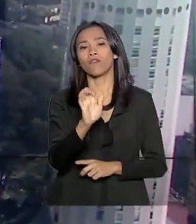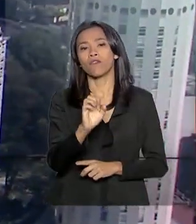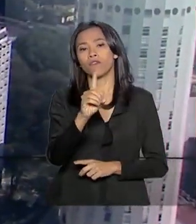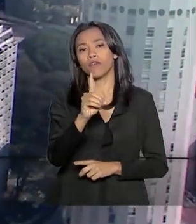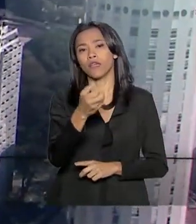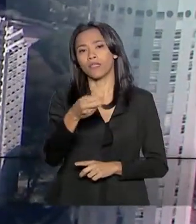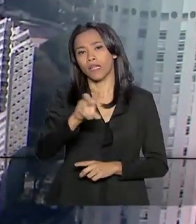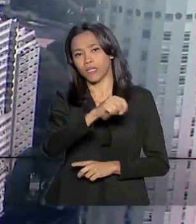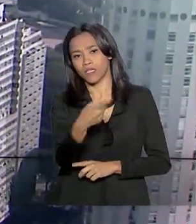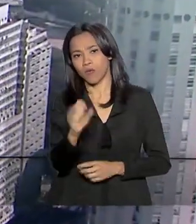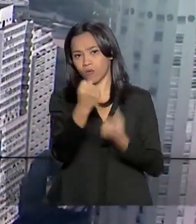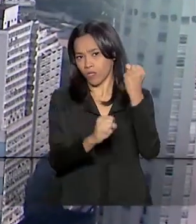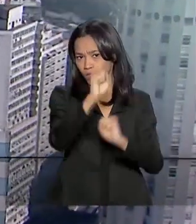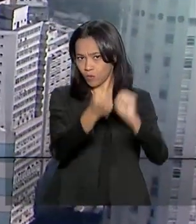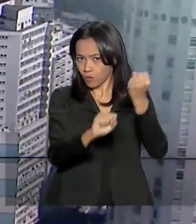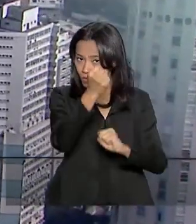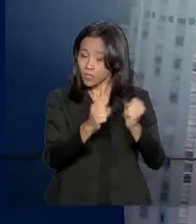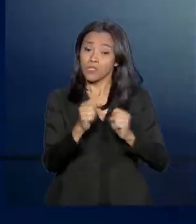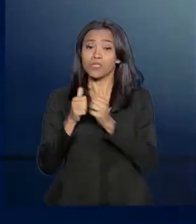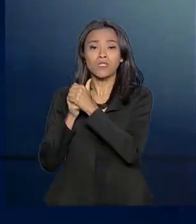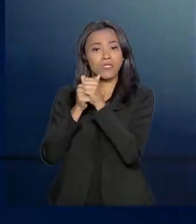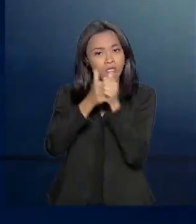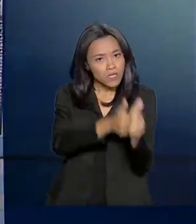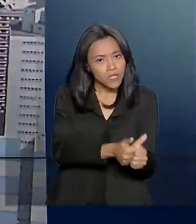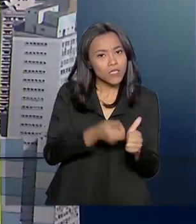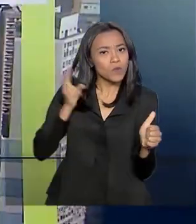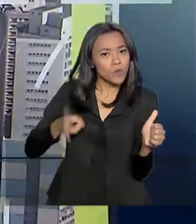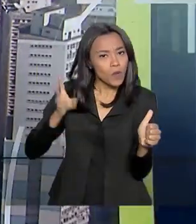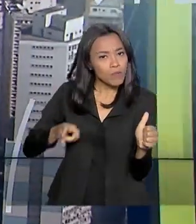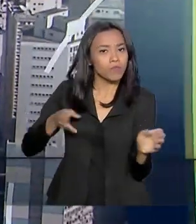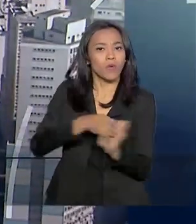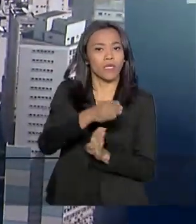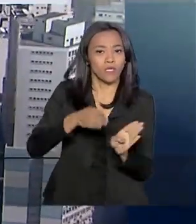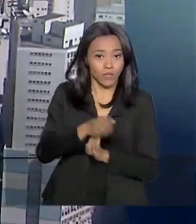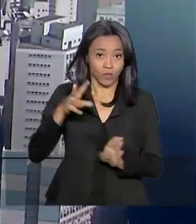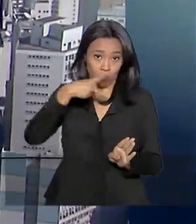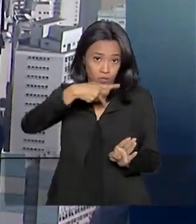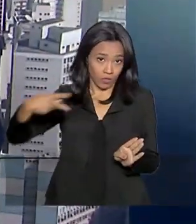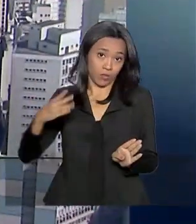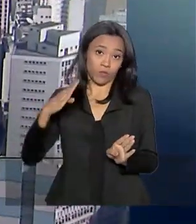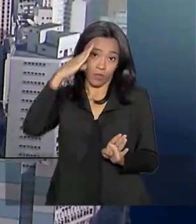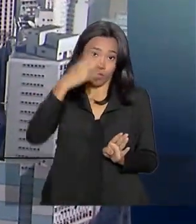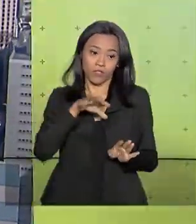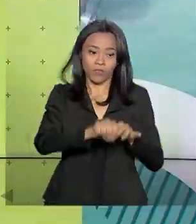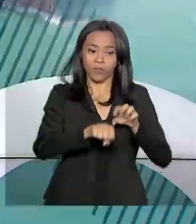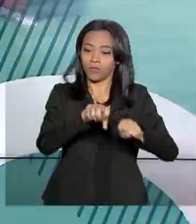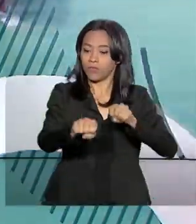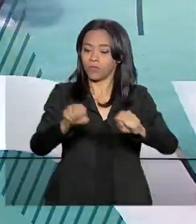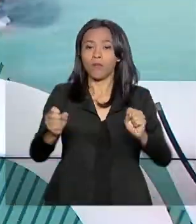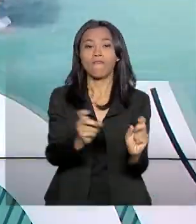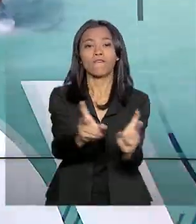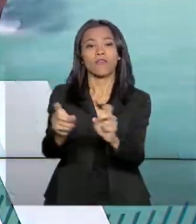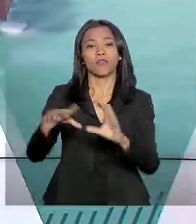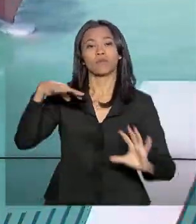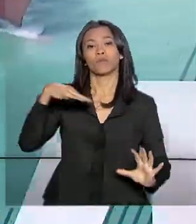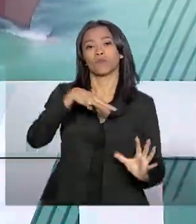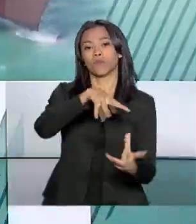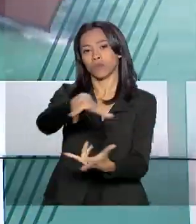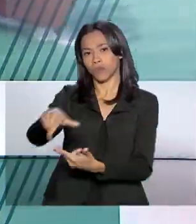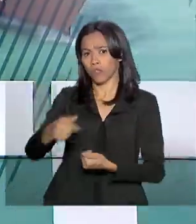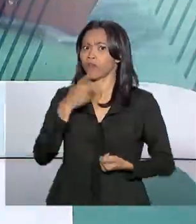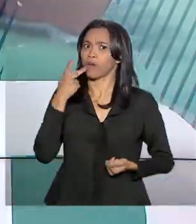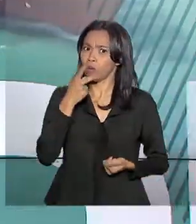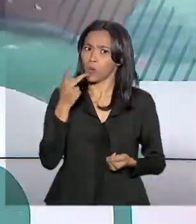Seguindo a mesma linha de pensamento do presidente Bolsonaro, de conquistar mais espaço no mercado mundial, Mourão destacou o